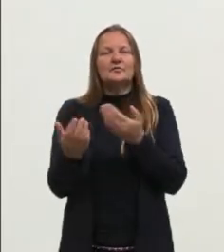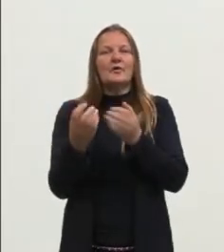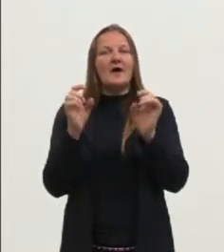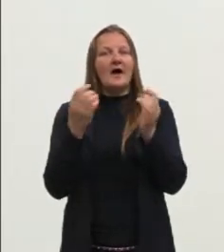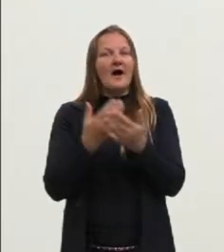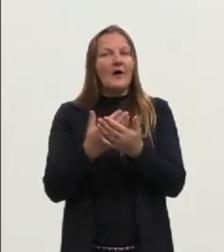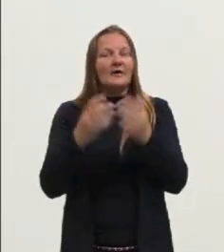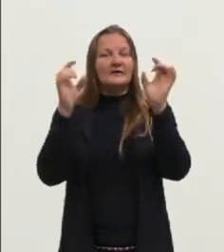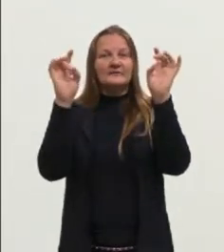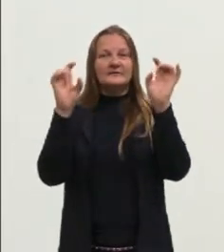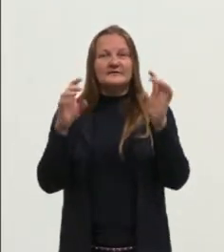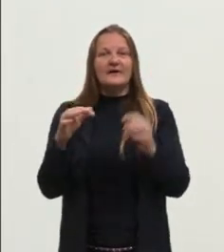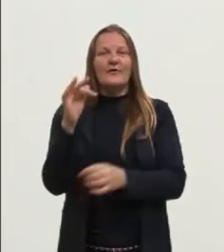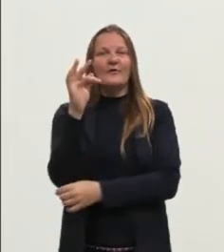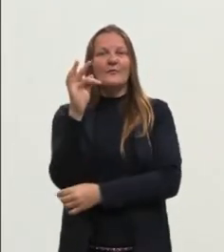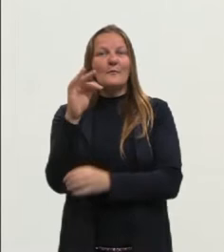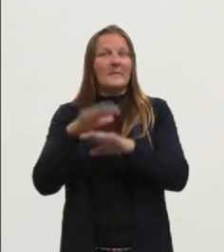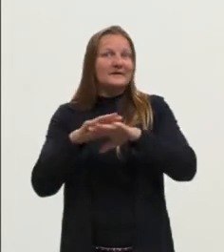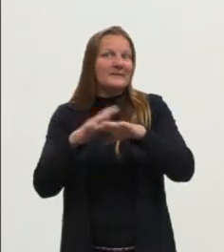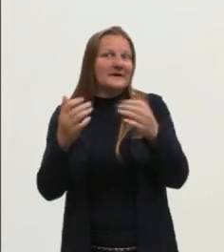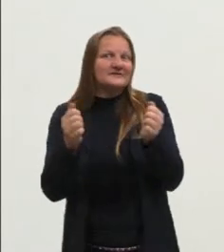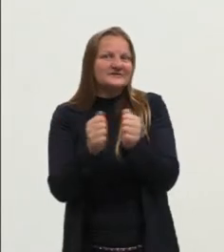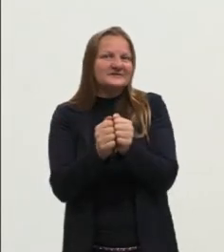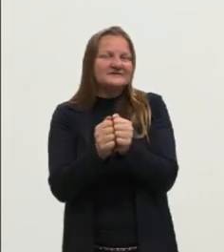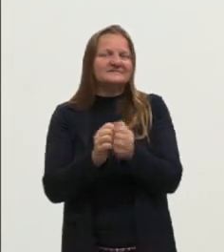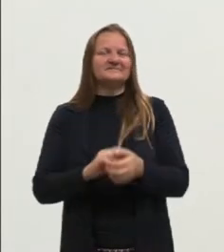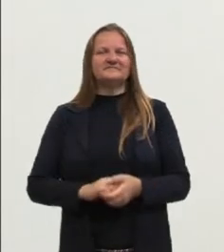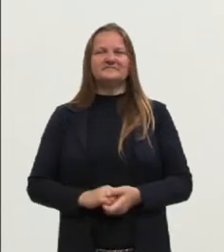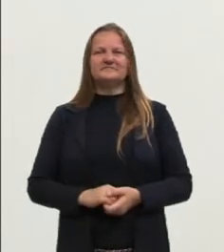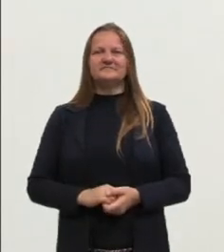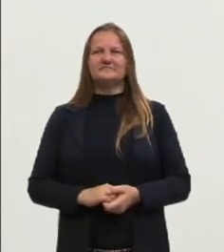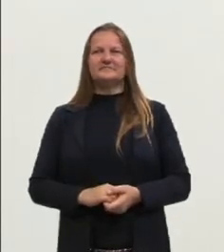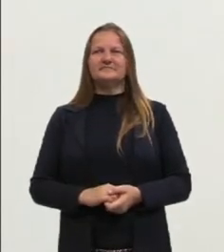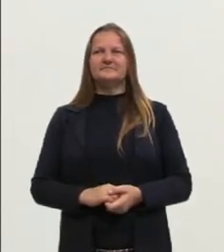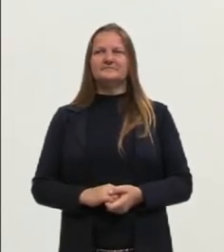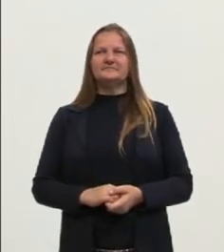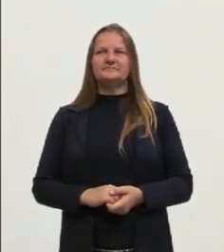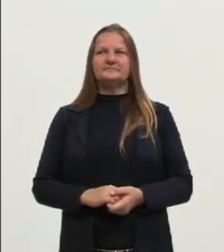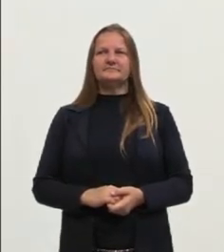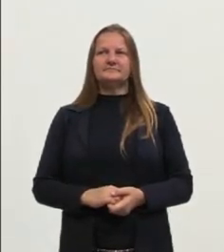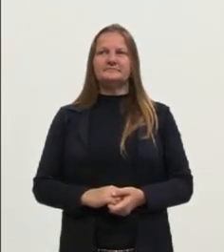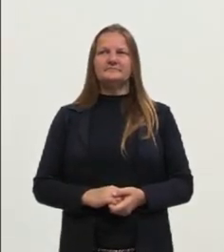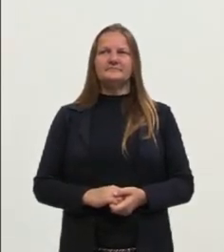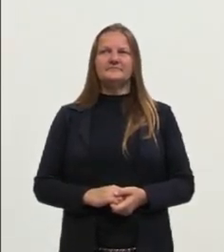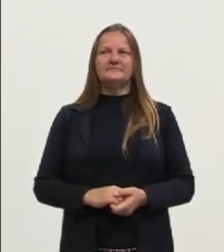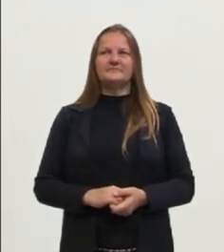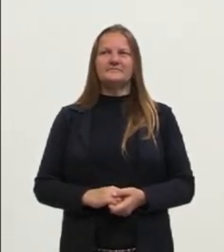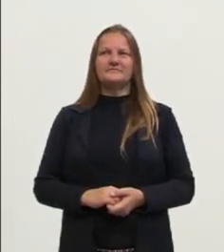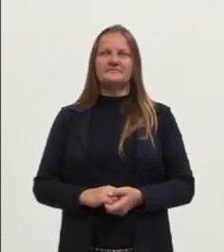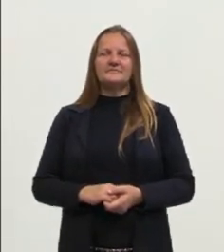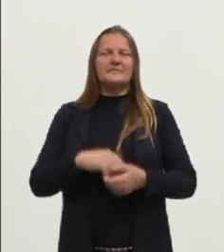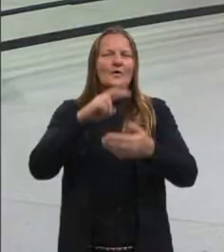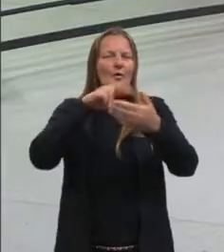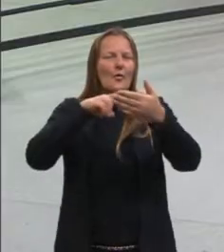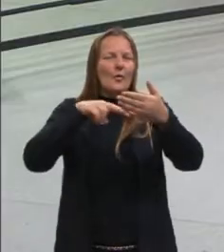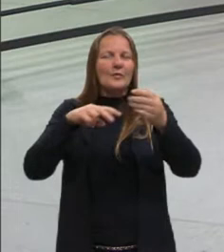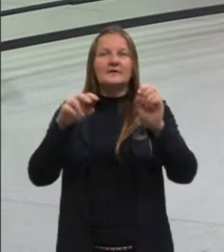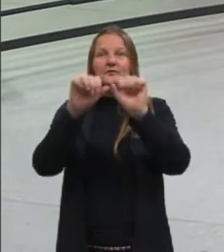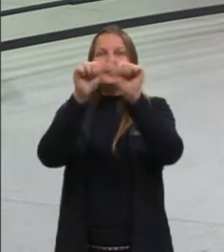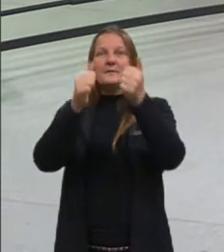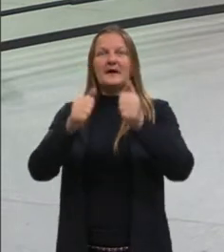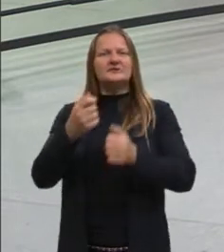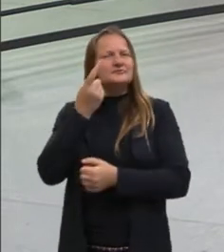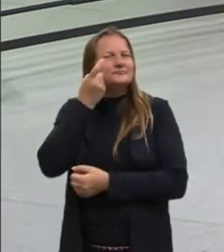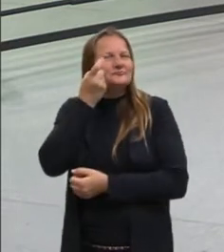especial com a prof. Fernanda, de matemática. Então, Fernanda, eu estava até olhando antes ali a imagem e pensando assim, que